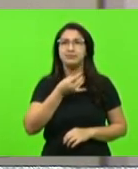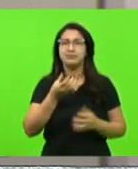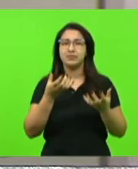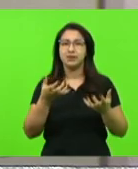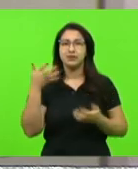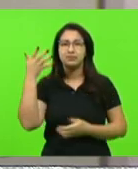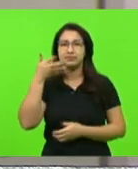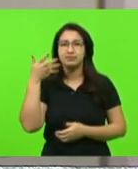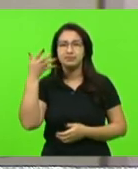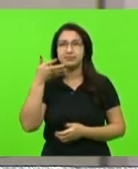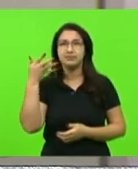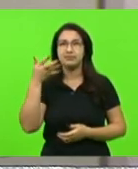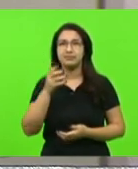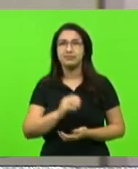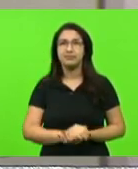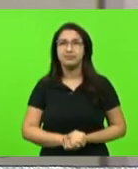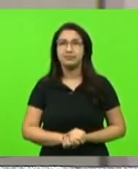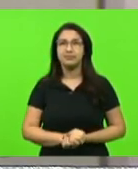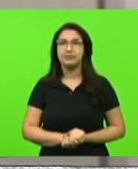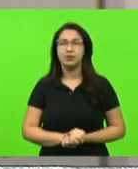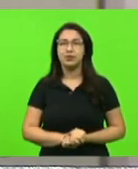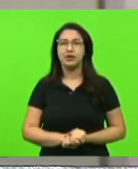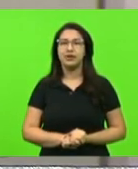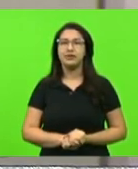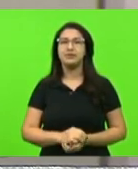Pois não, deputado, V. Exª, será 15 minutos.